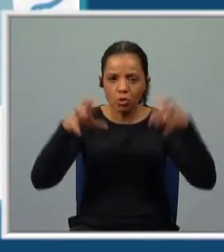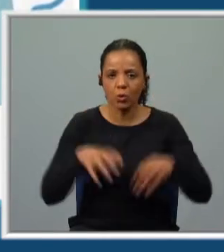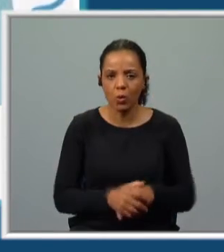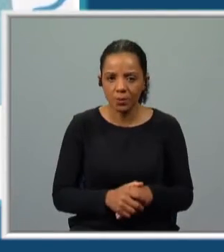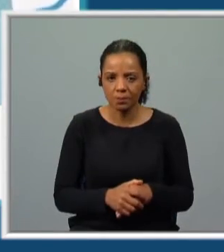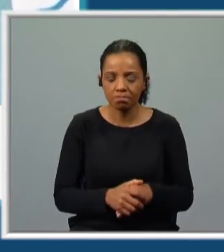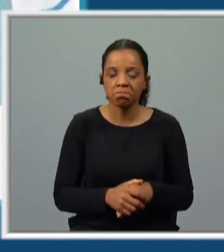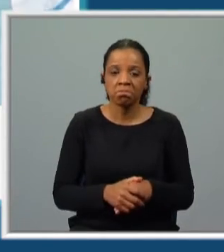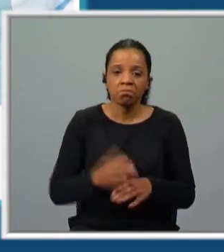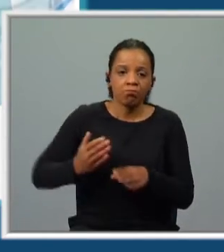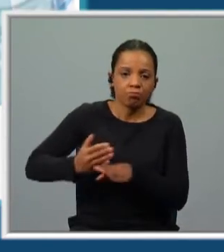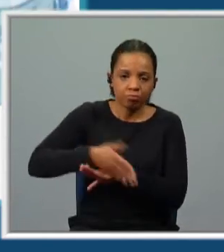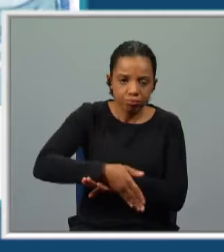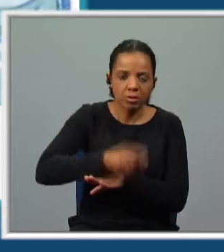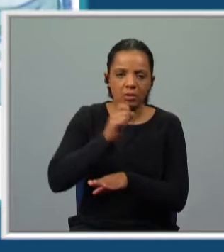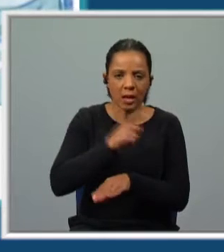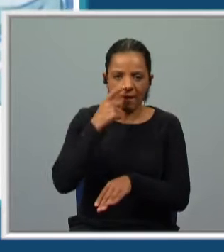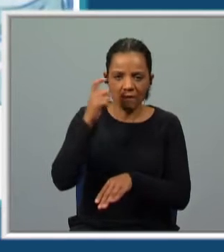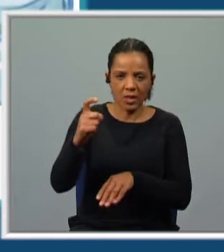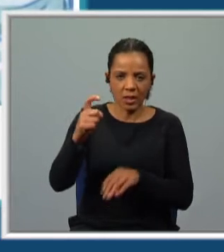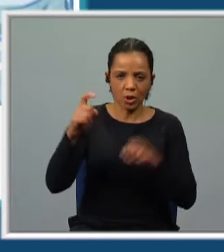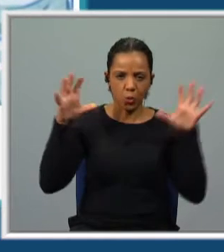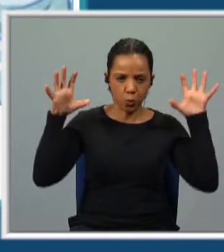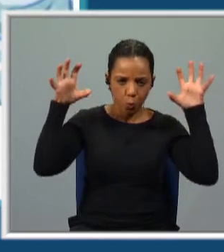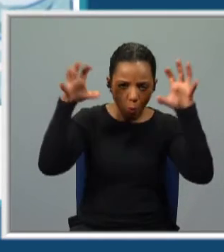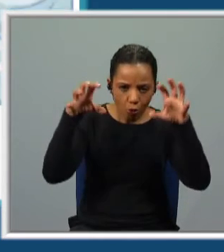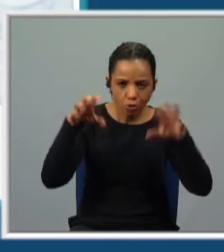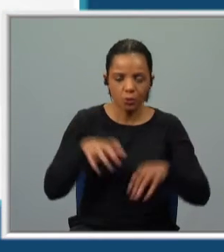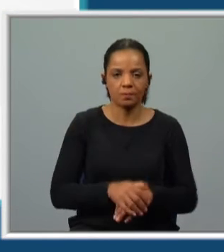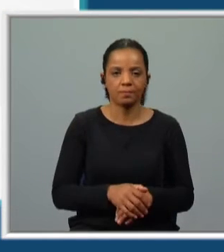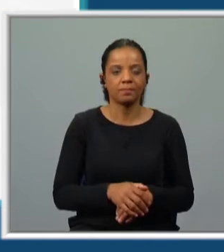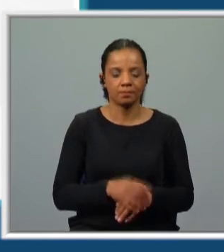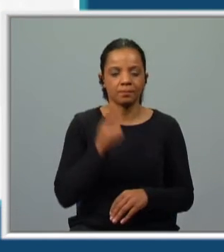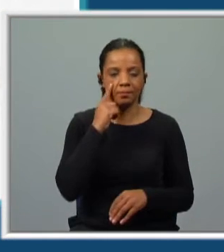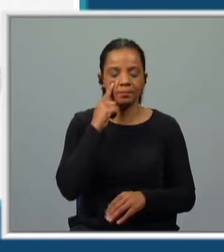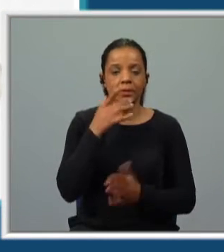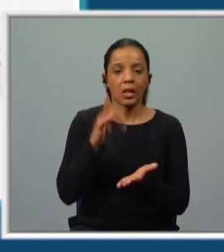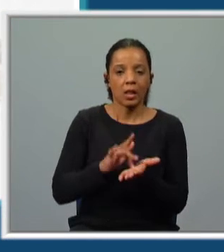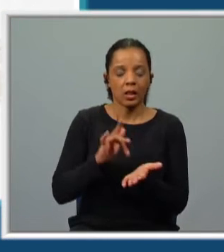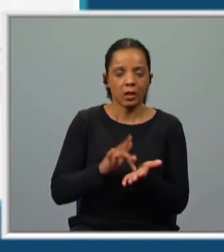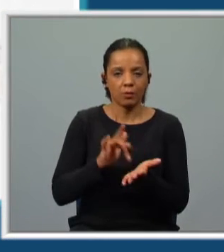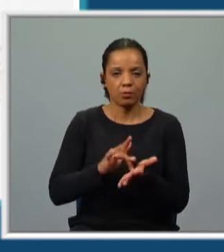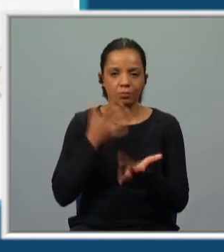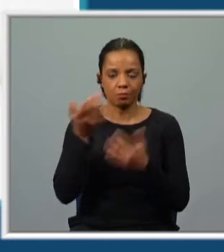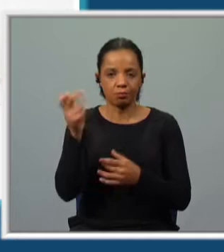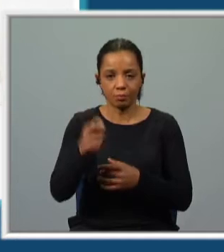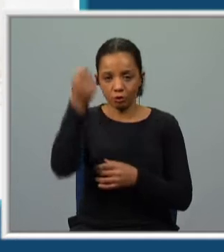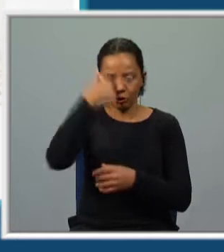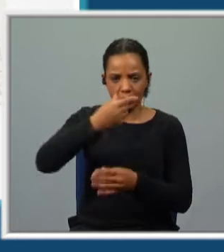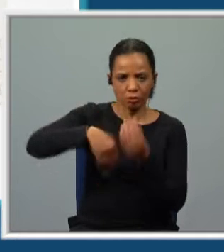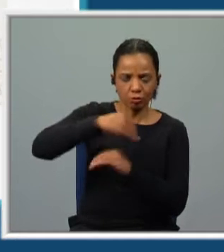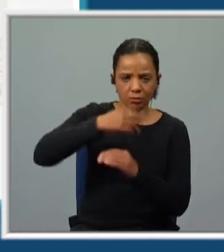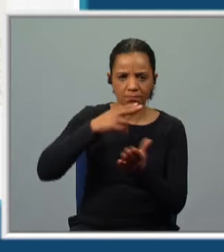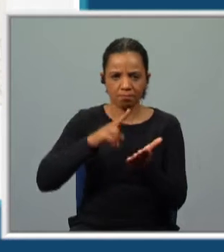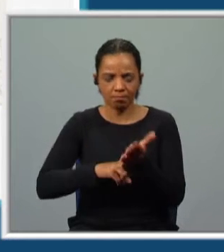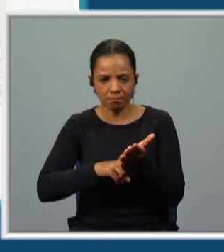Será o naufrágio de Manuel a vingança do monstro? Não percas esta obra dramática, em que a história se mistura com a